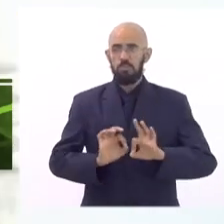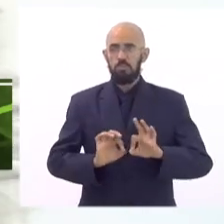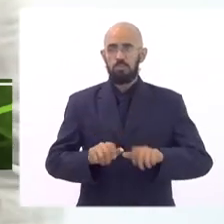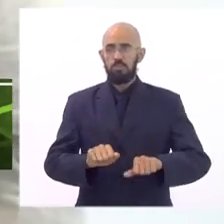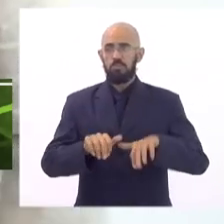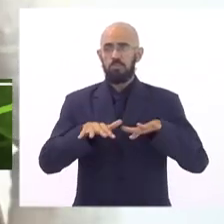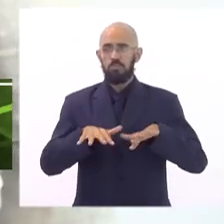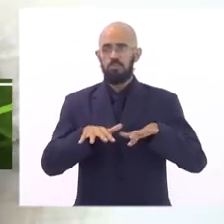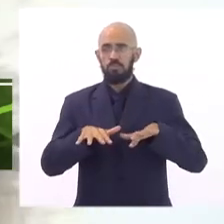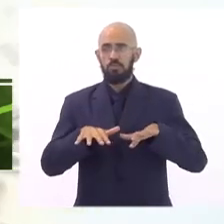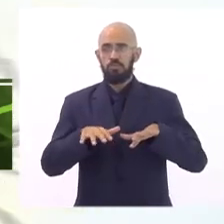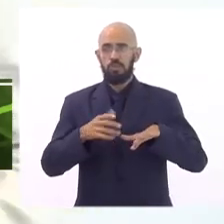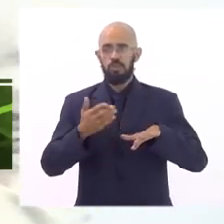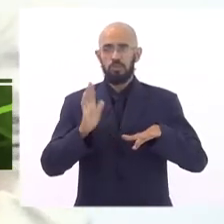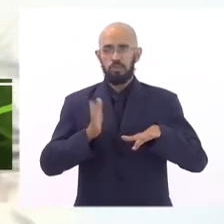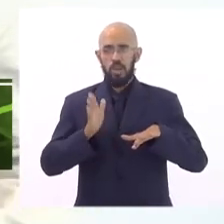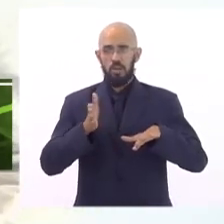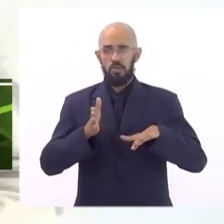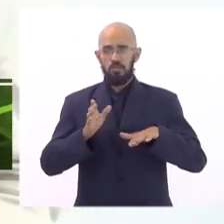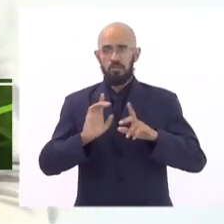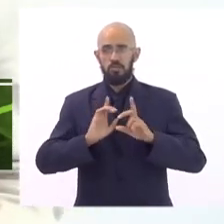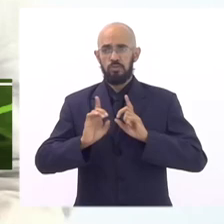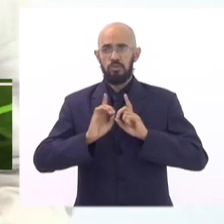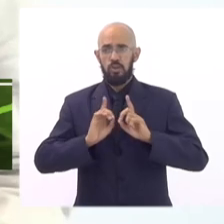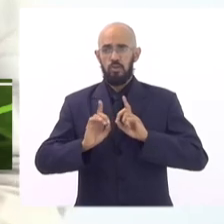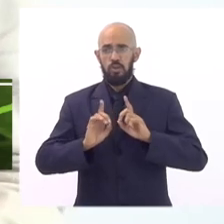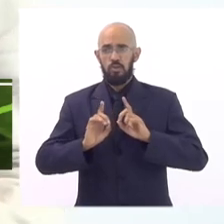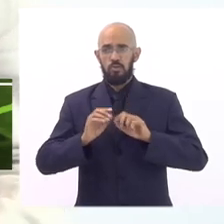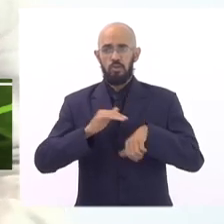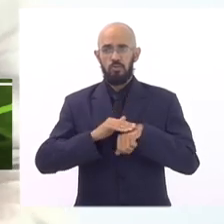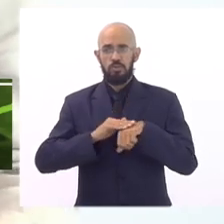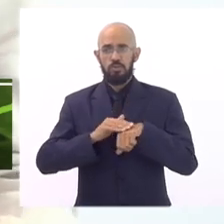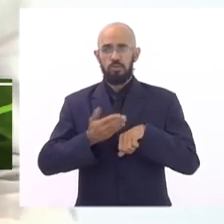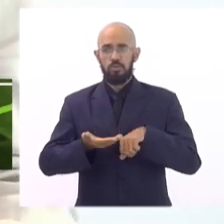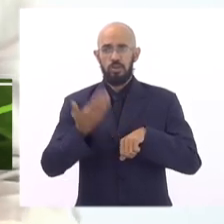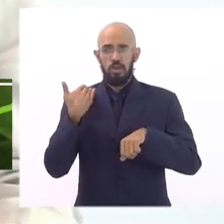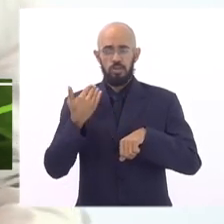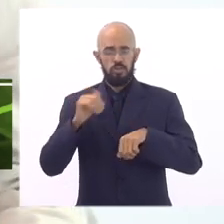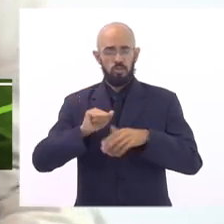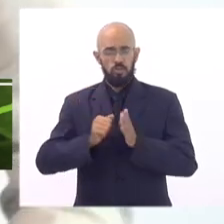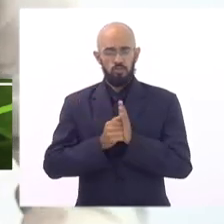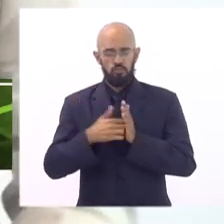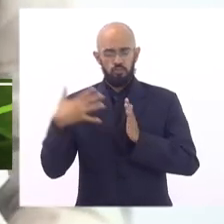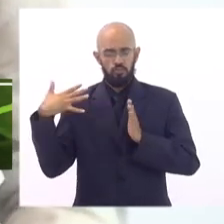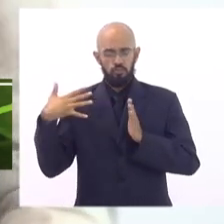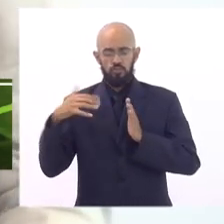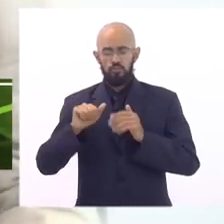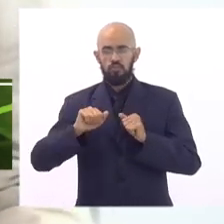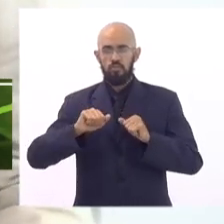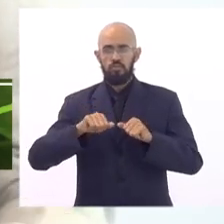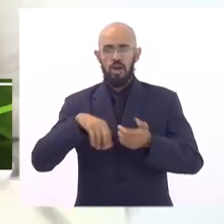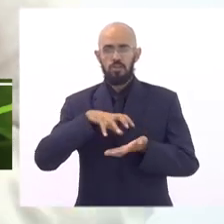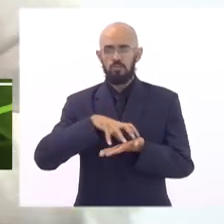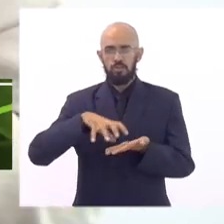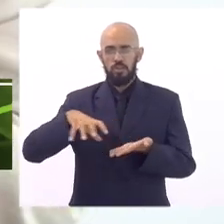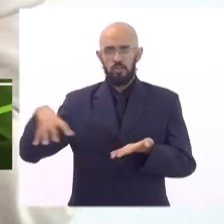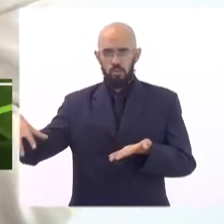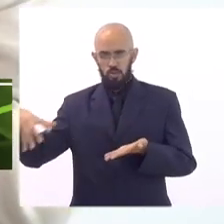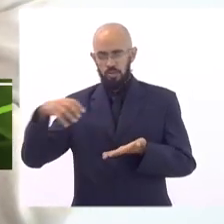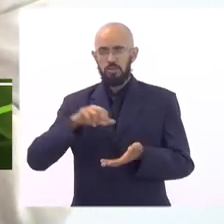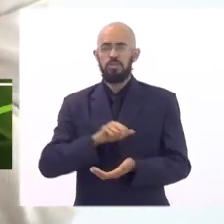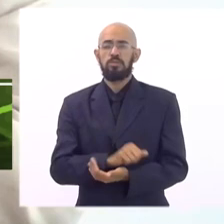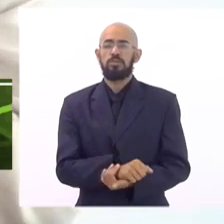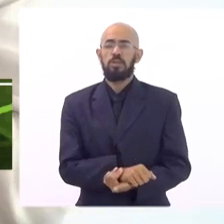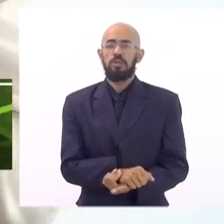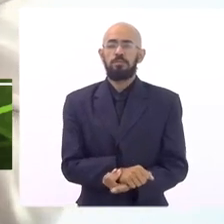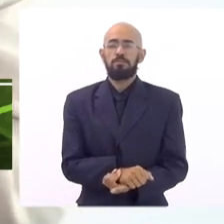a gente já vinha dialogando a gente já vinha conversando com diferentes atores com a DERJ com o CEP com o Movimento Estudantil com a Secretaria de Estado de